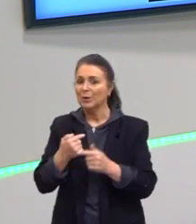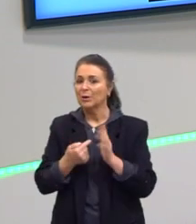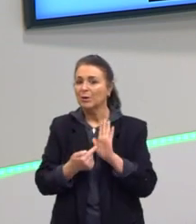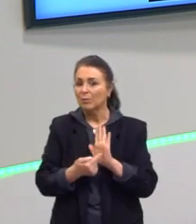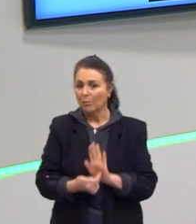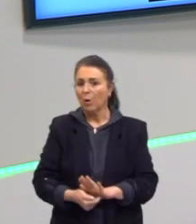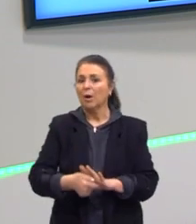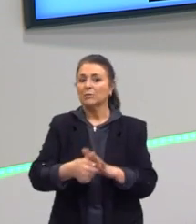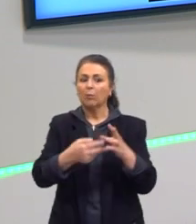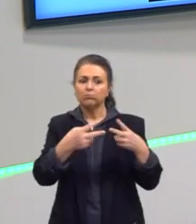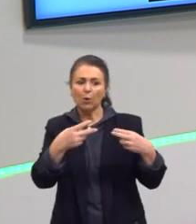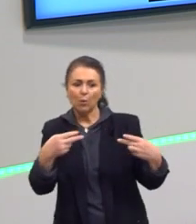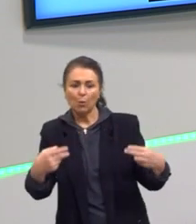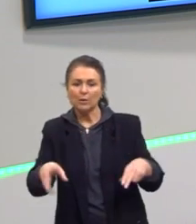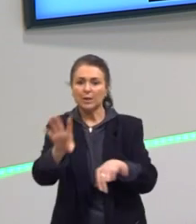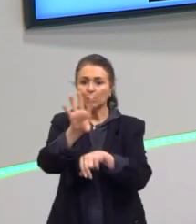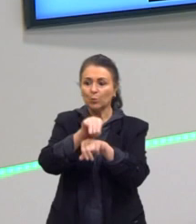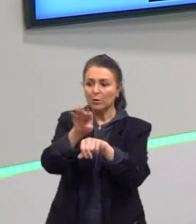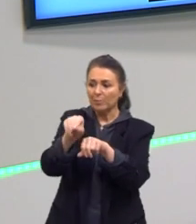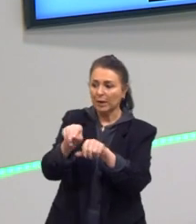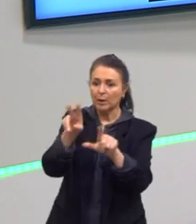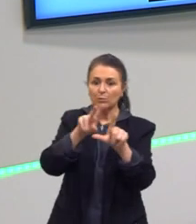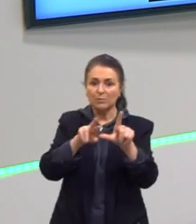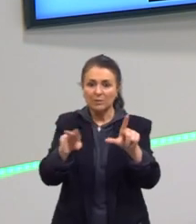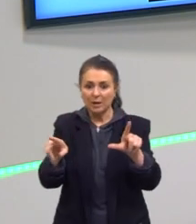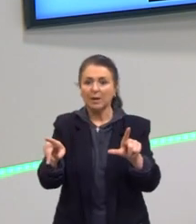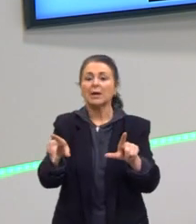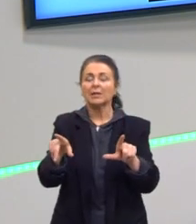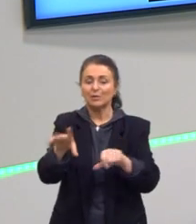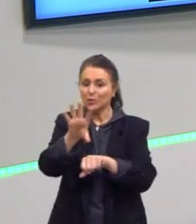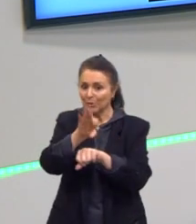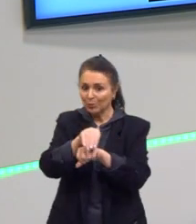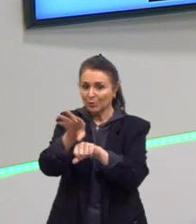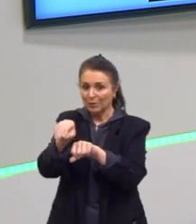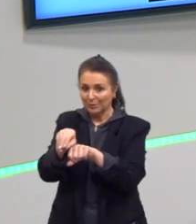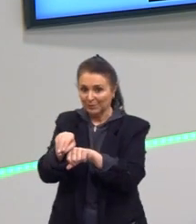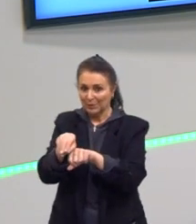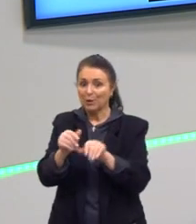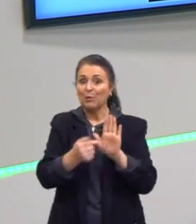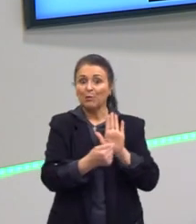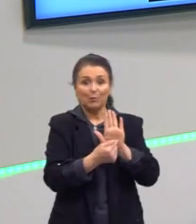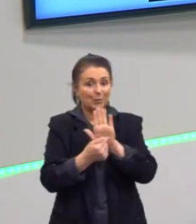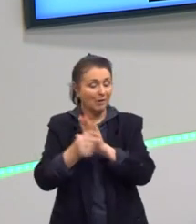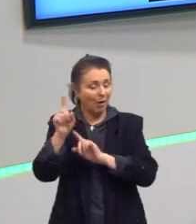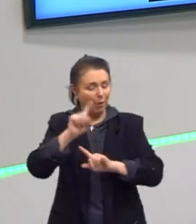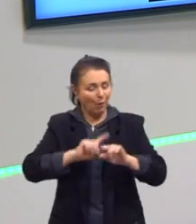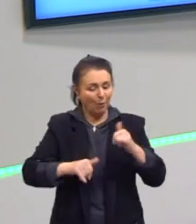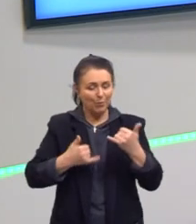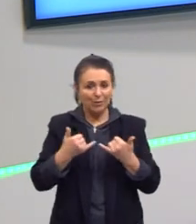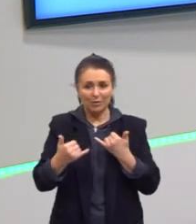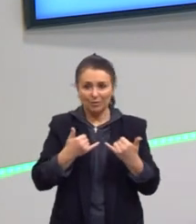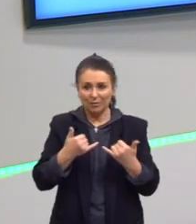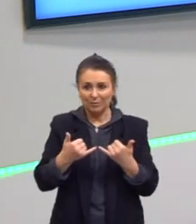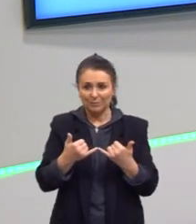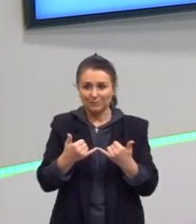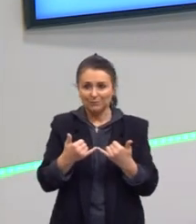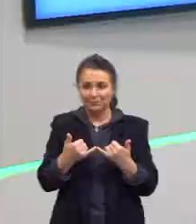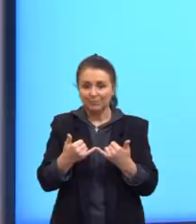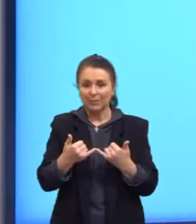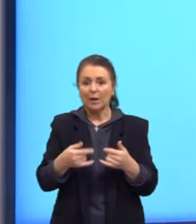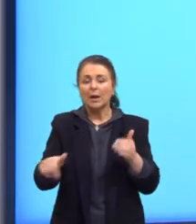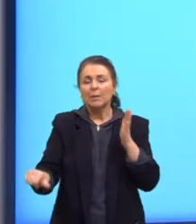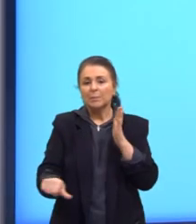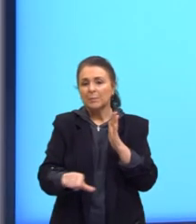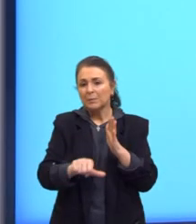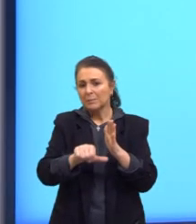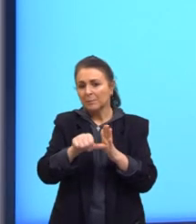conhecimento e muitas séries que trazem conhecimento. Eu trouxe alguns exemplos para vocês. O